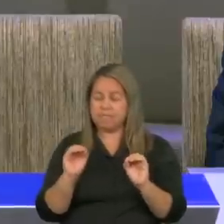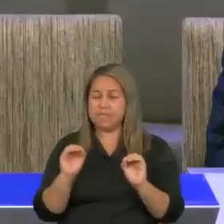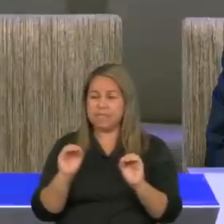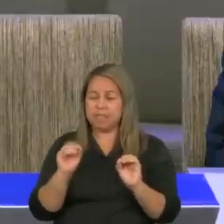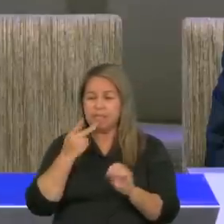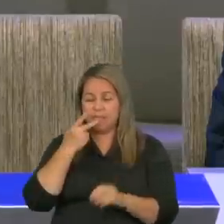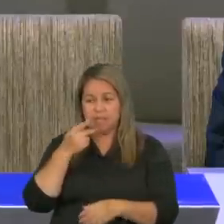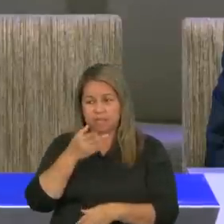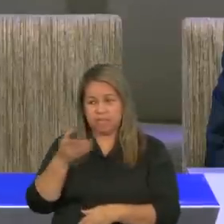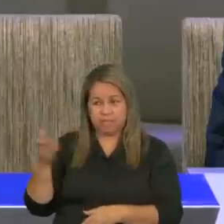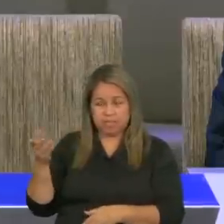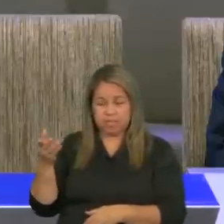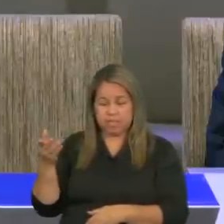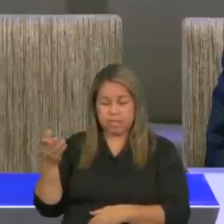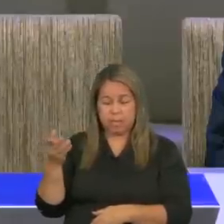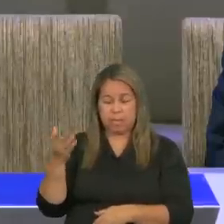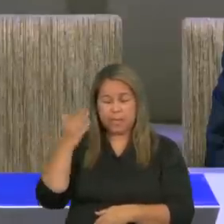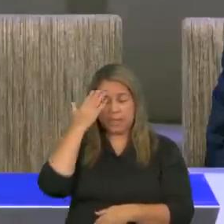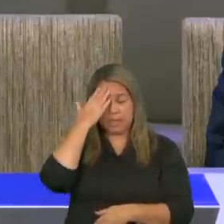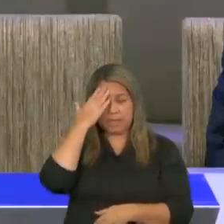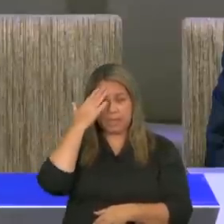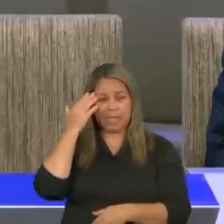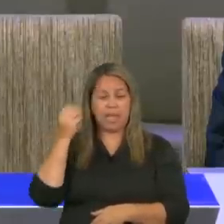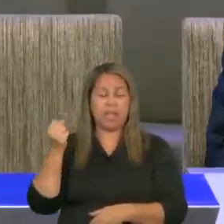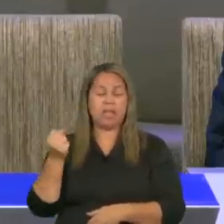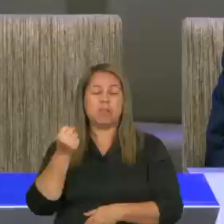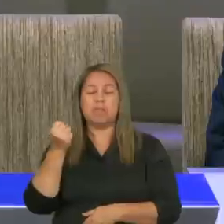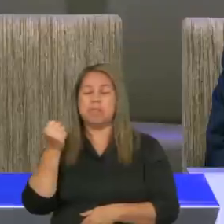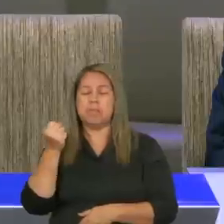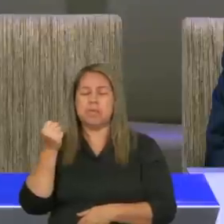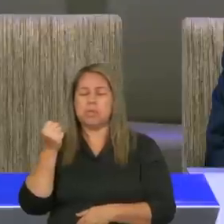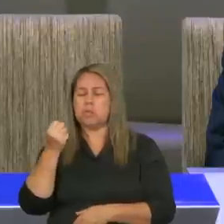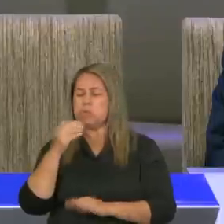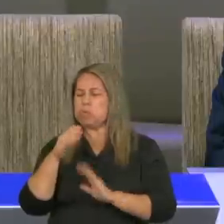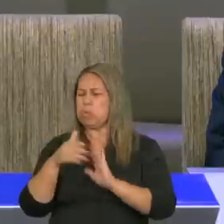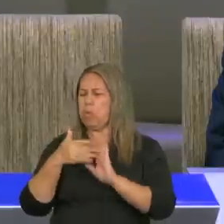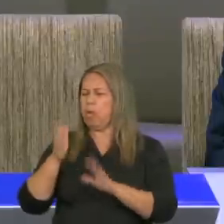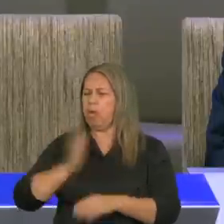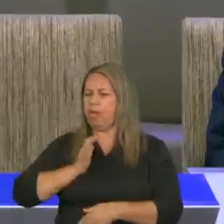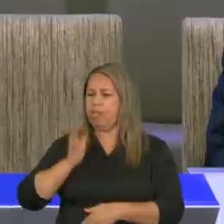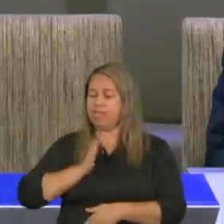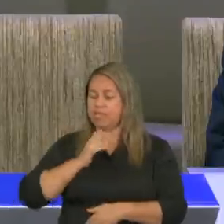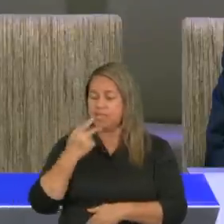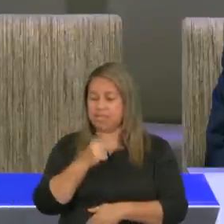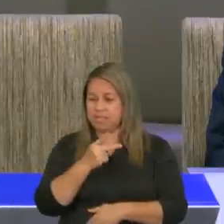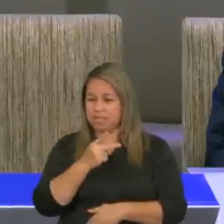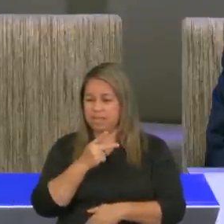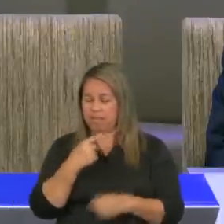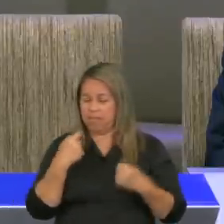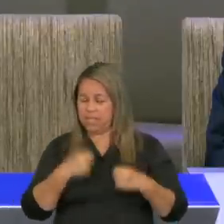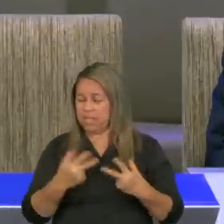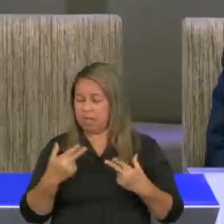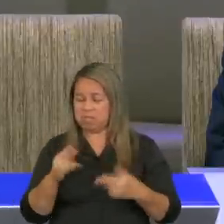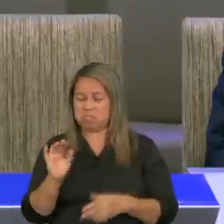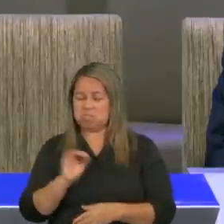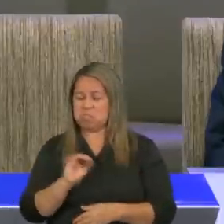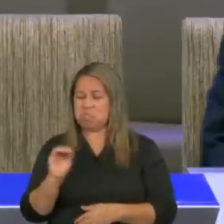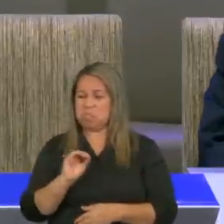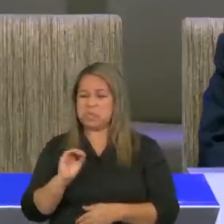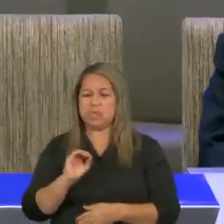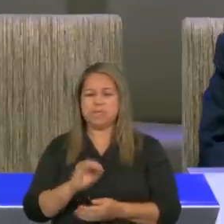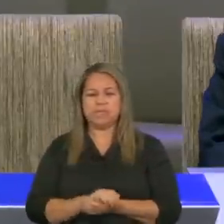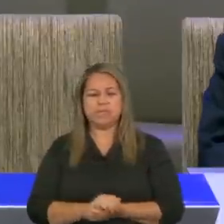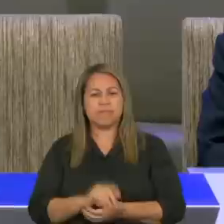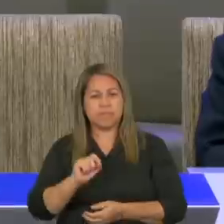digo-vos que nem ainda Salomão, em toda a sua glória, se vestiu como um deles.